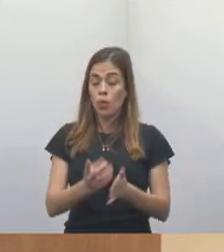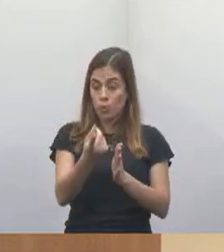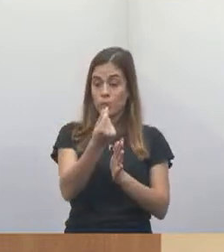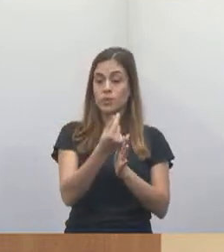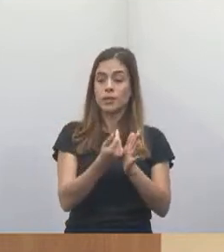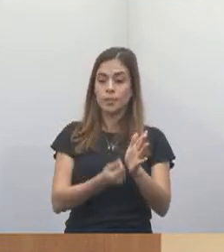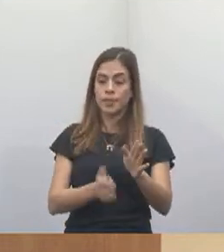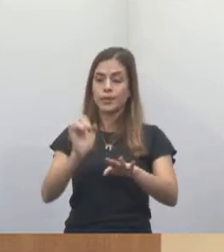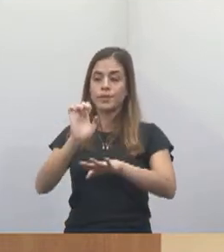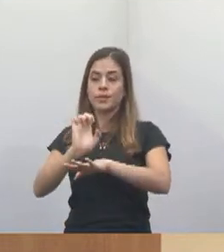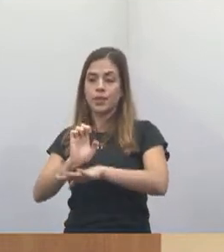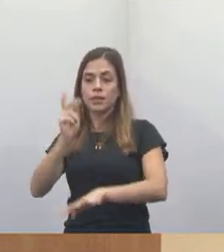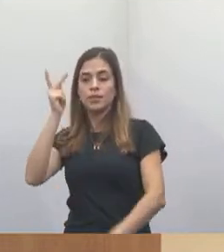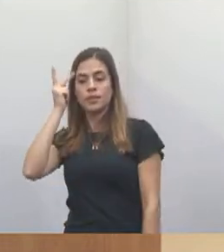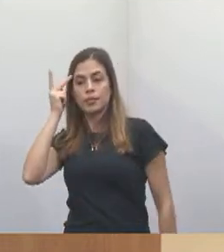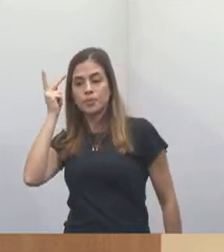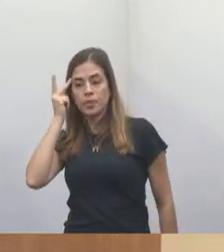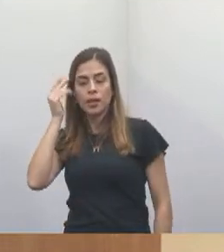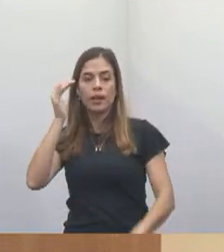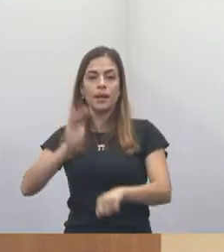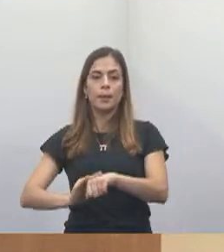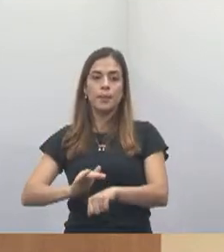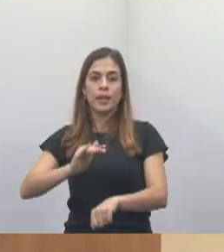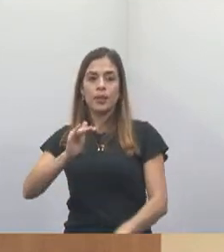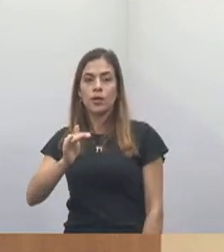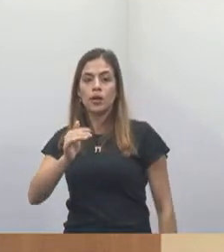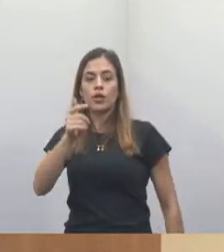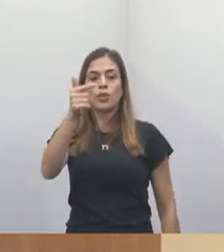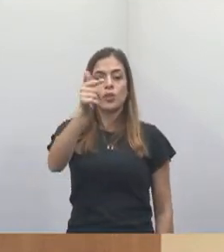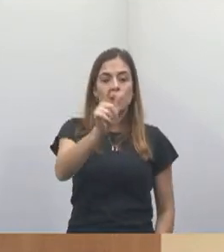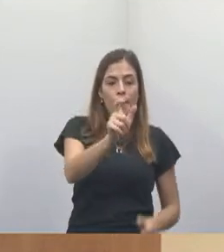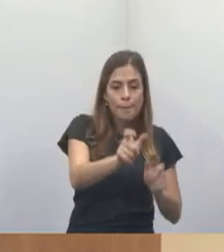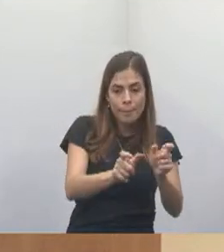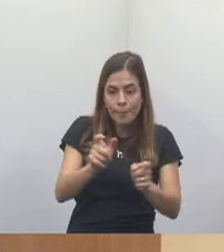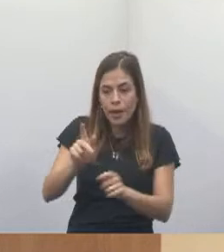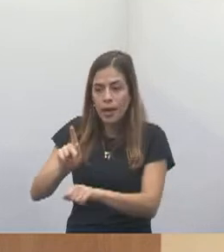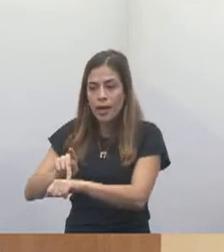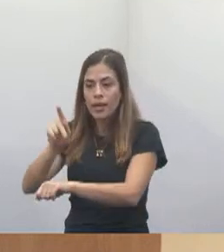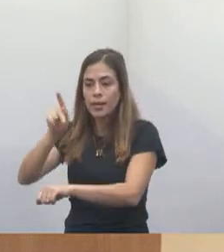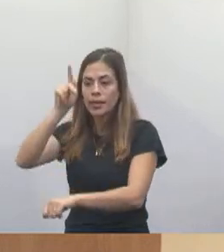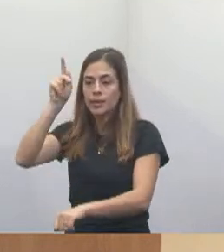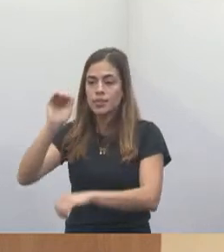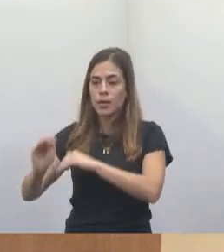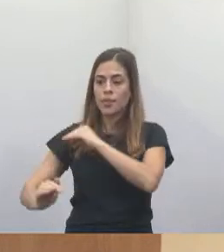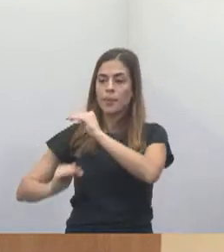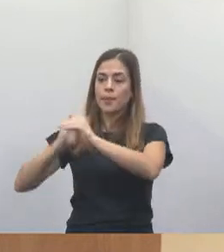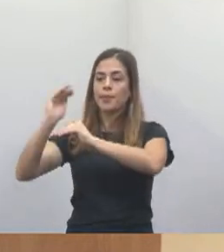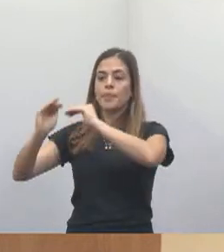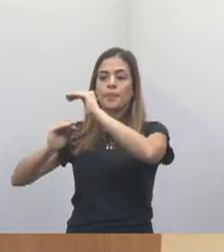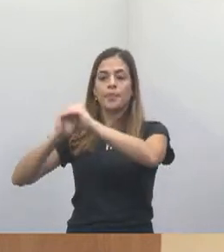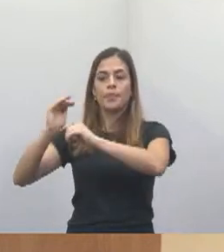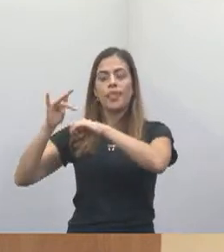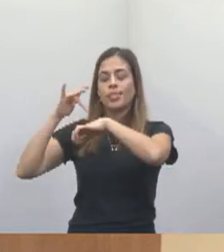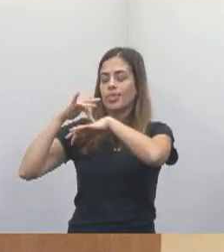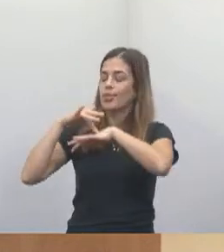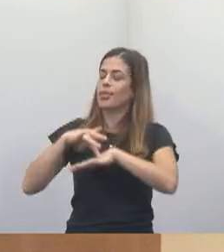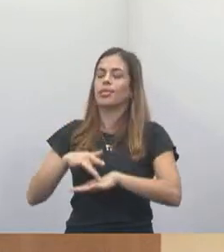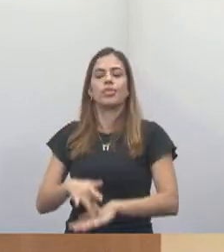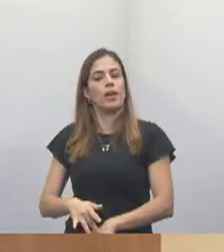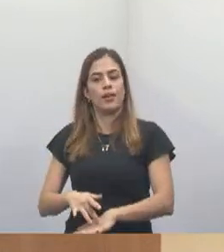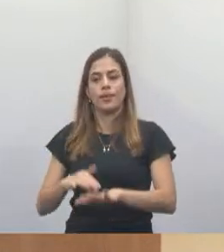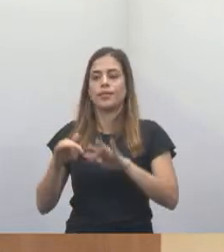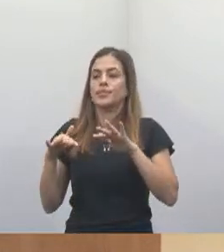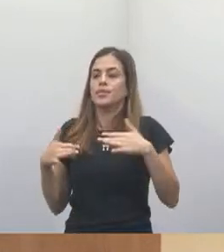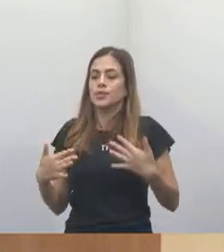Paulo é maior que de muitos países desenvolvidos. Então, nós não podemos admitir que no Estado onde se